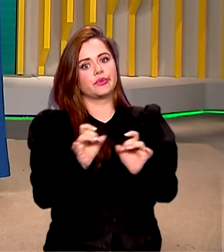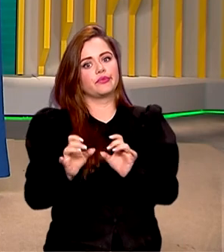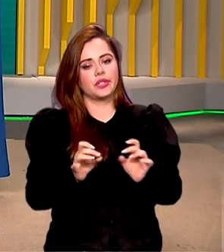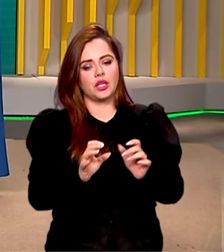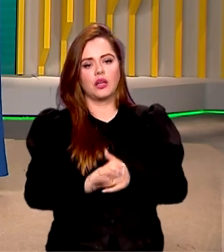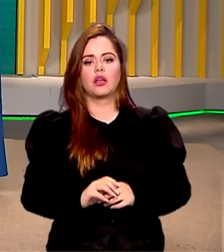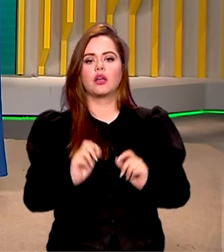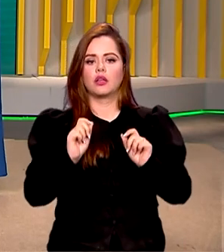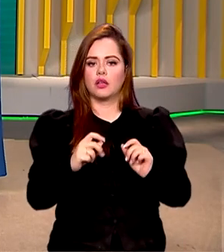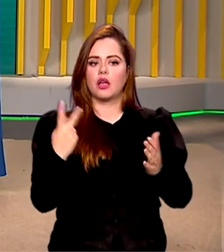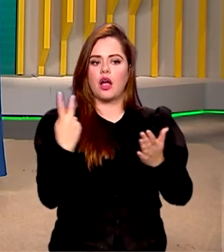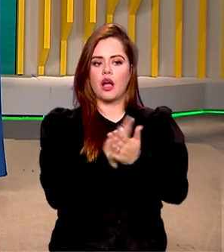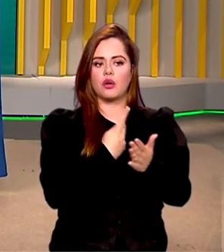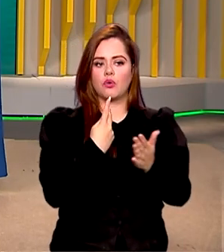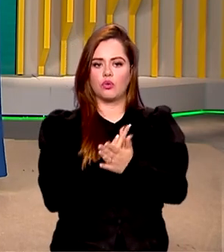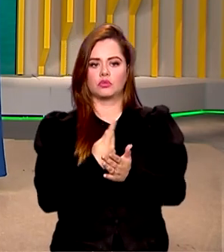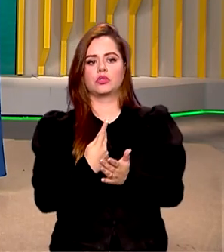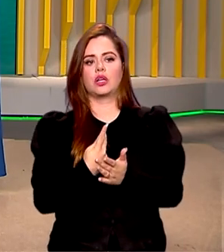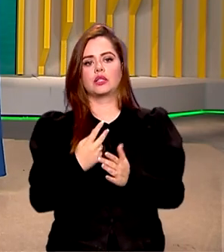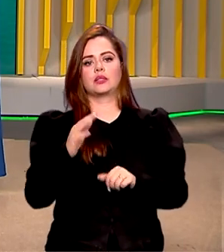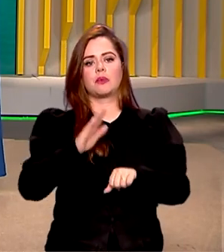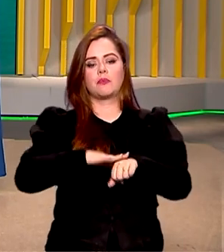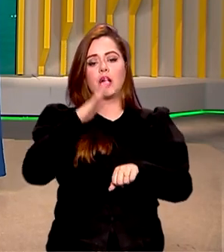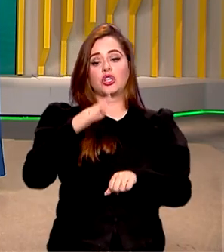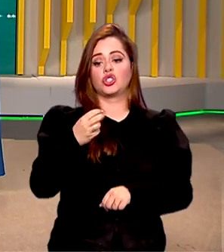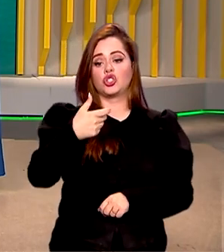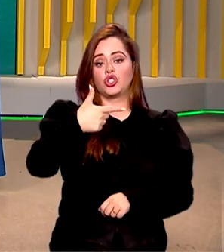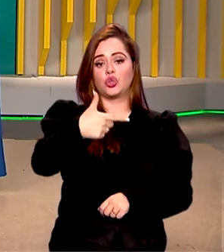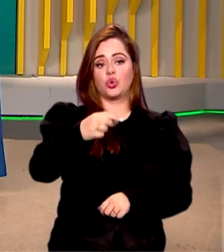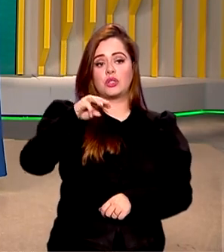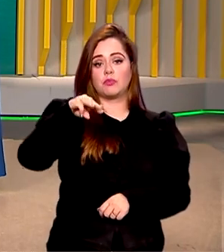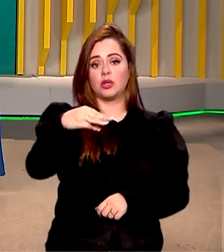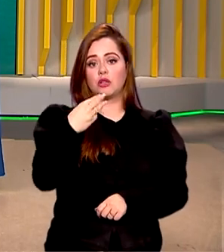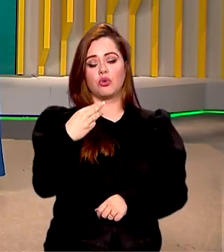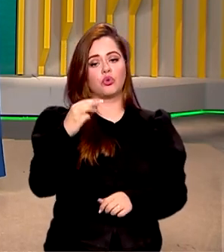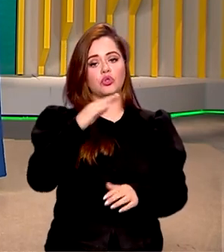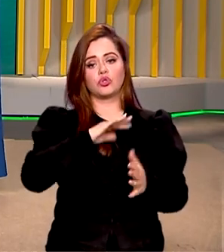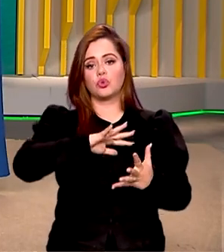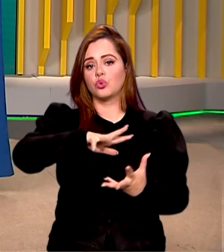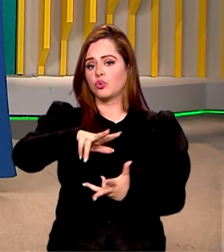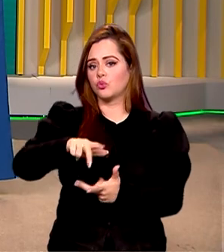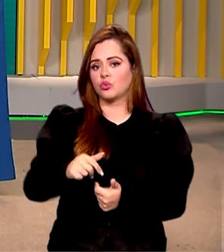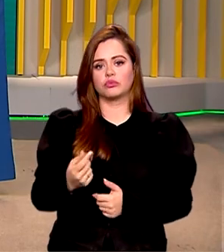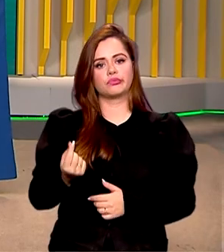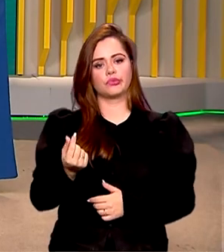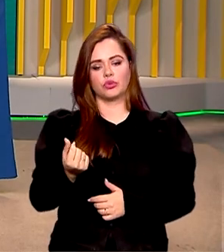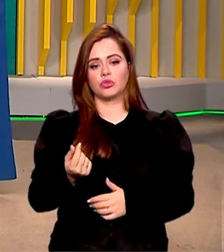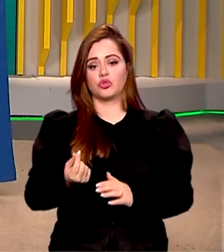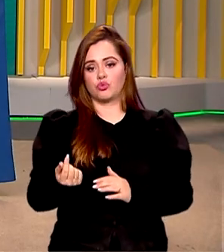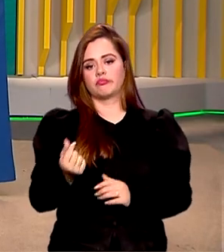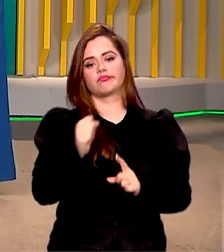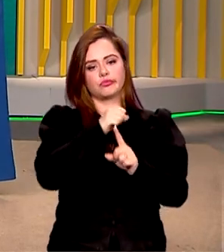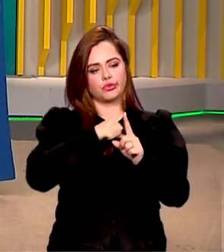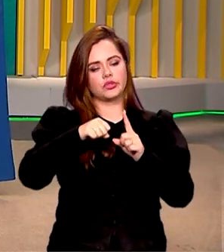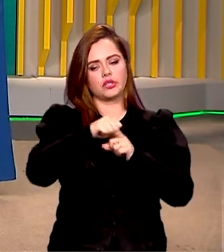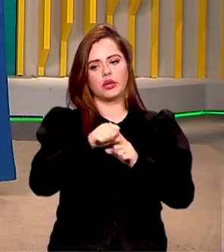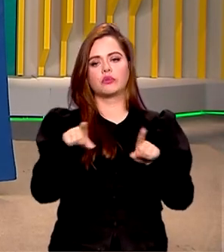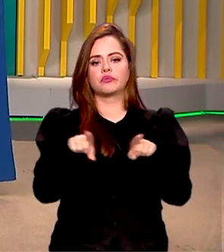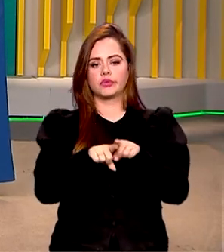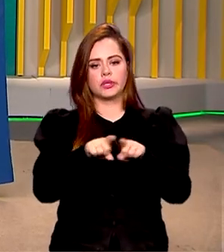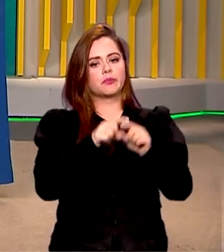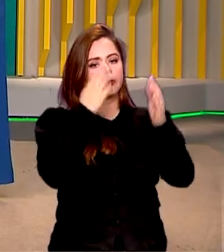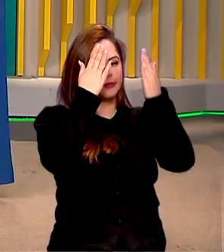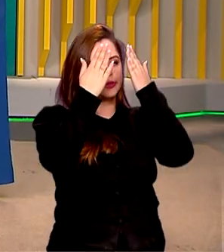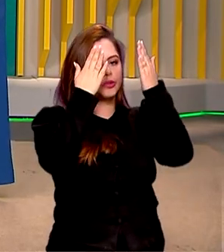2 milhões de pessoas no mundo todo e envolve fatores sociais, econômicos, culturais e até psicológicos, né?